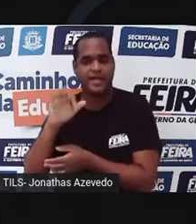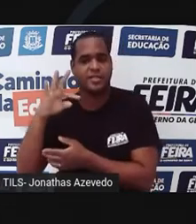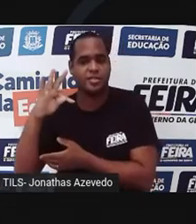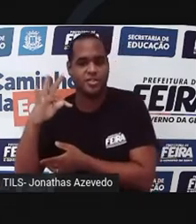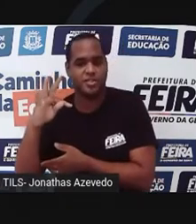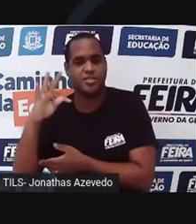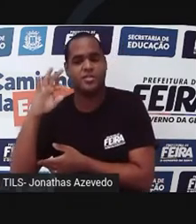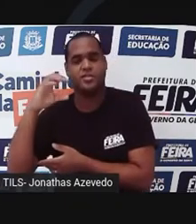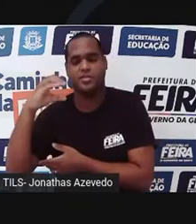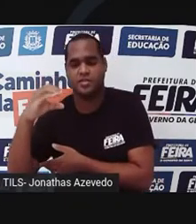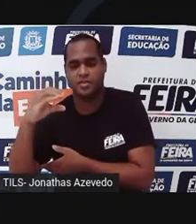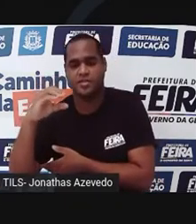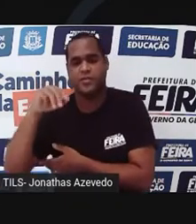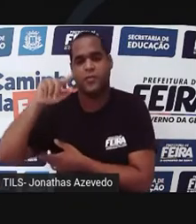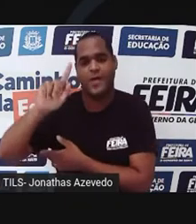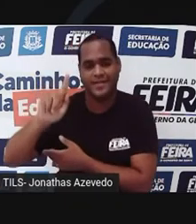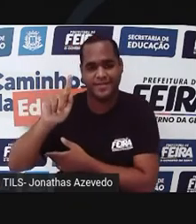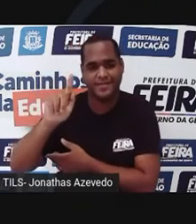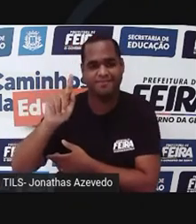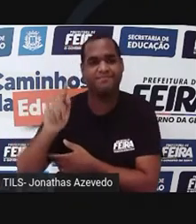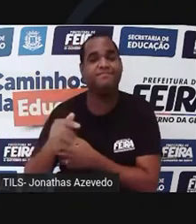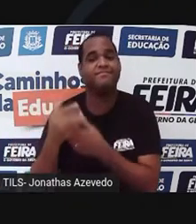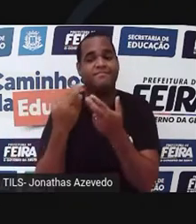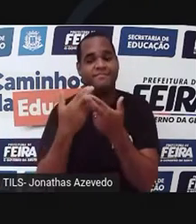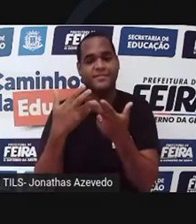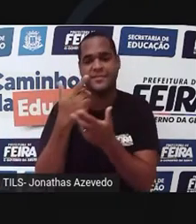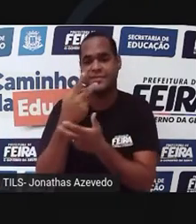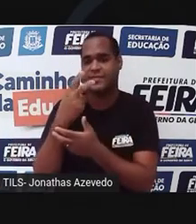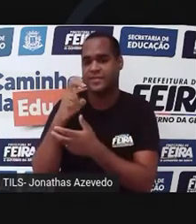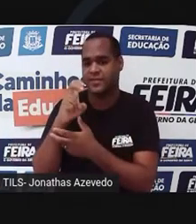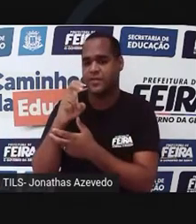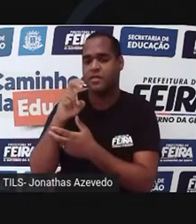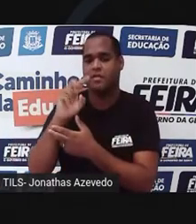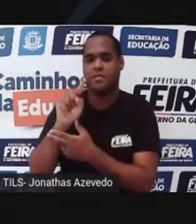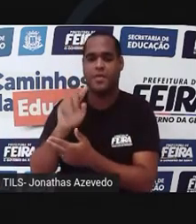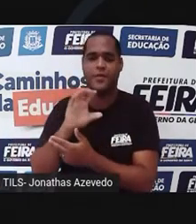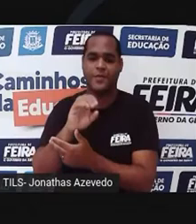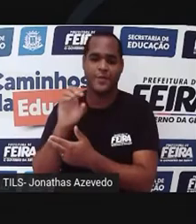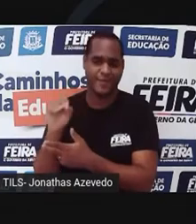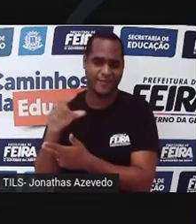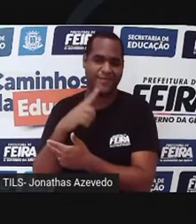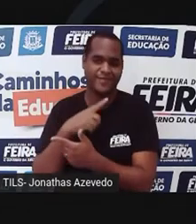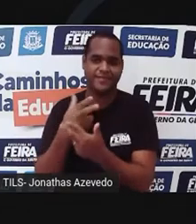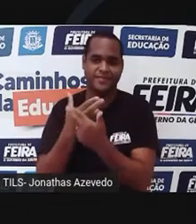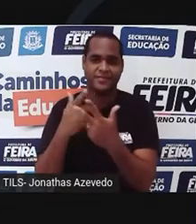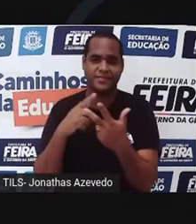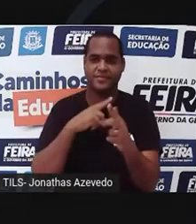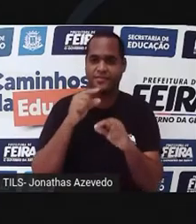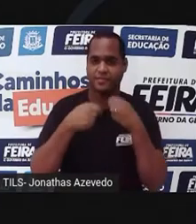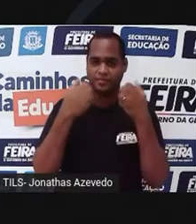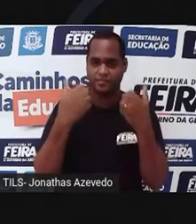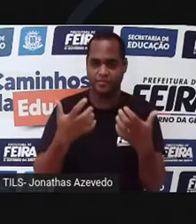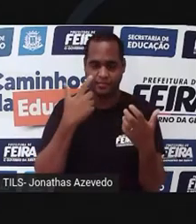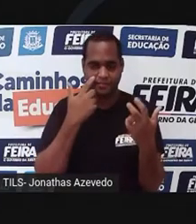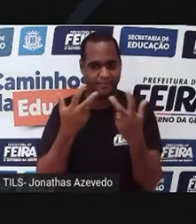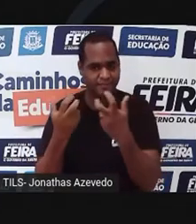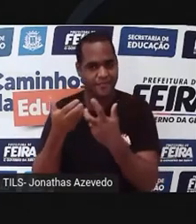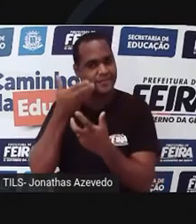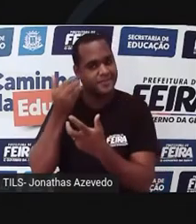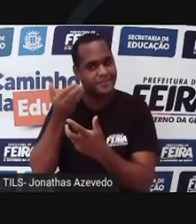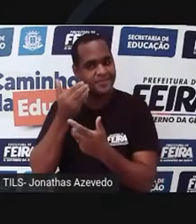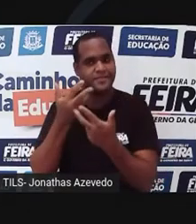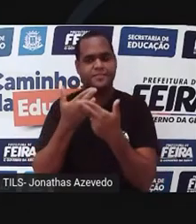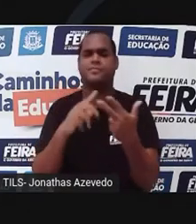timina, citosina e guanina, que formam 25 mil genes, mas ainda perseguem a cura das doenças.